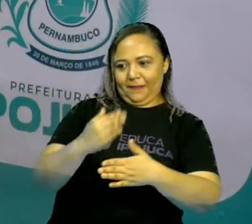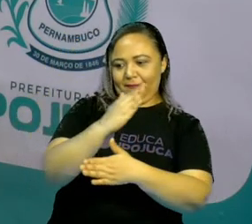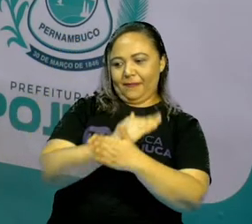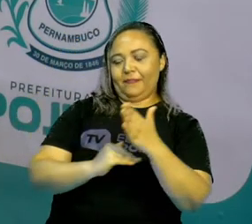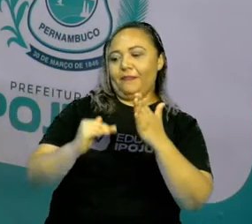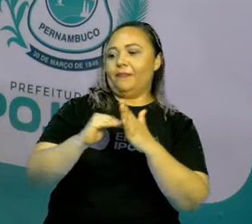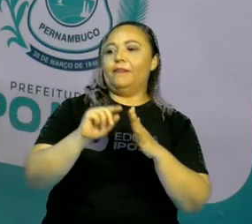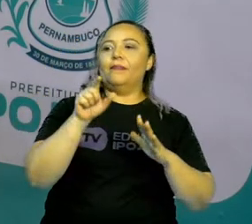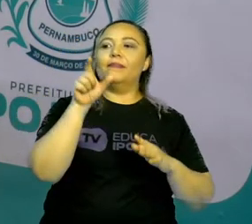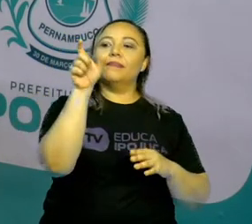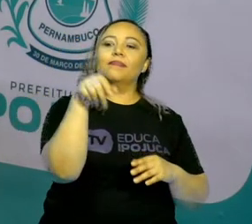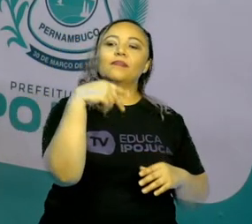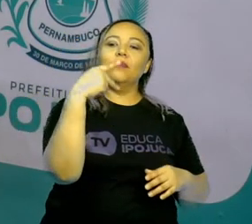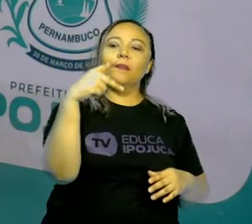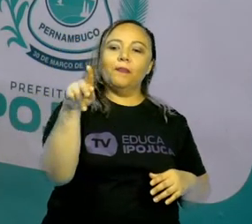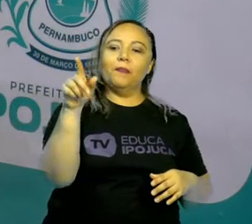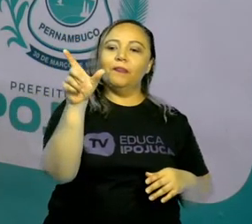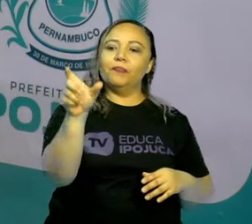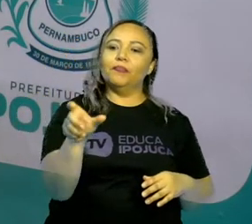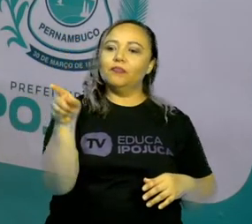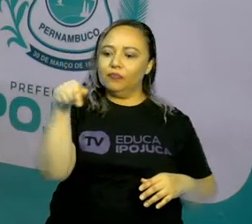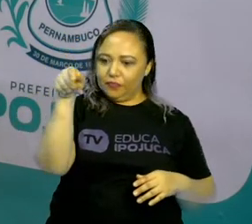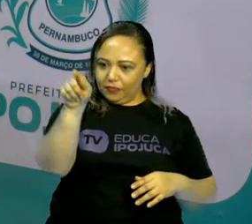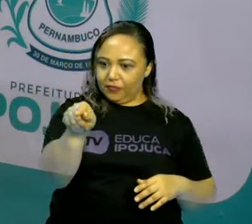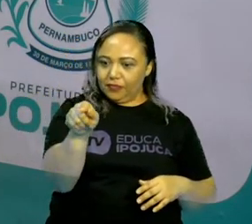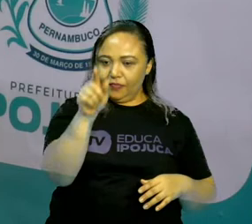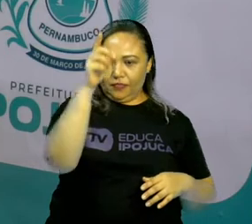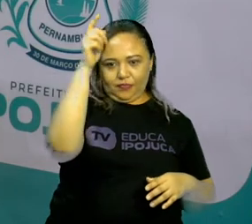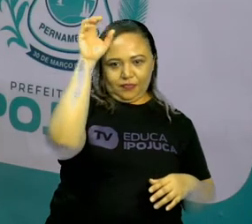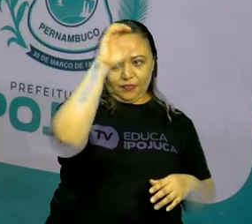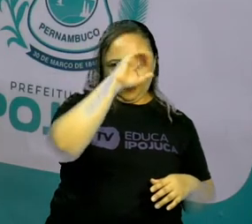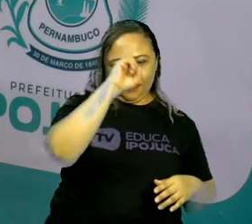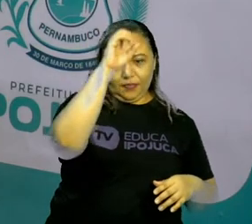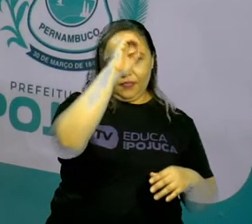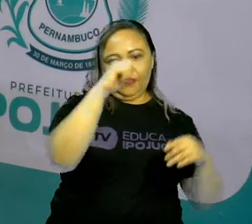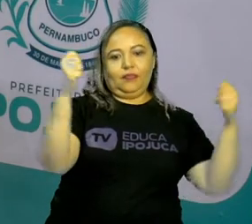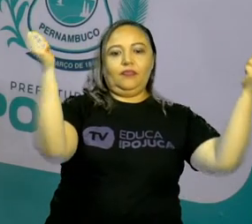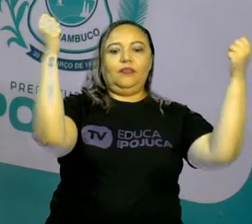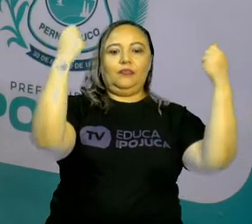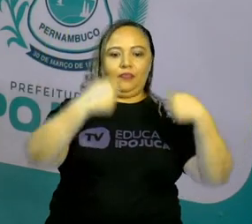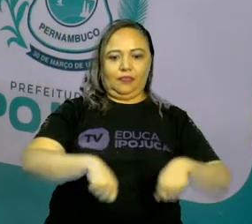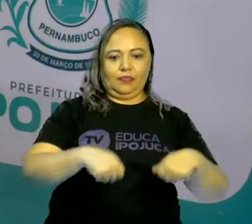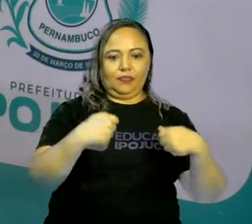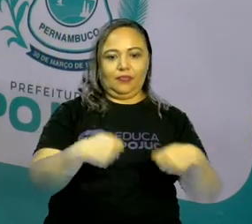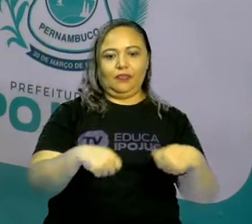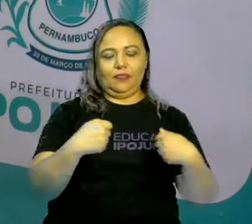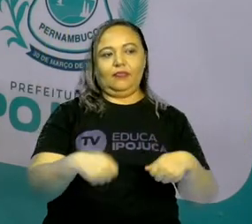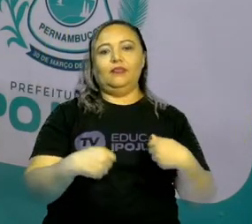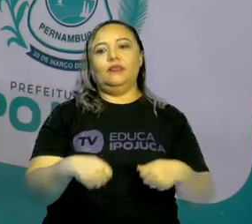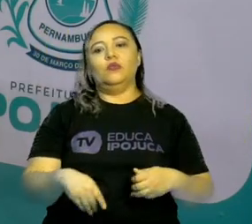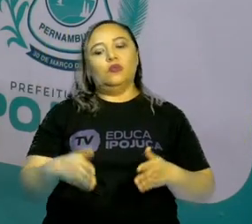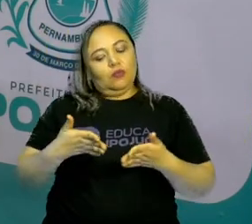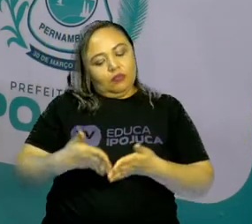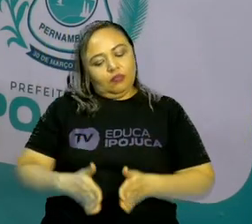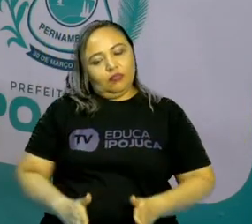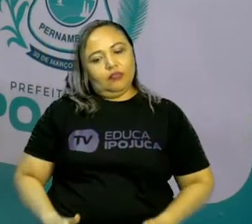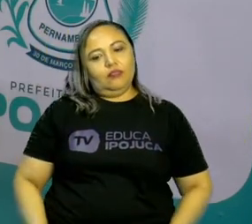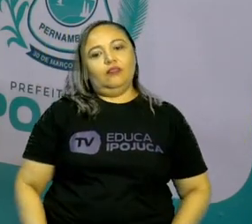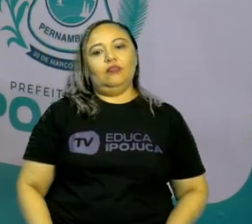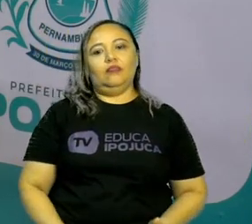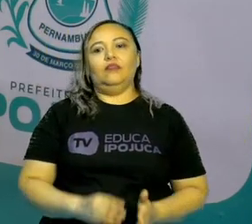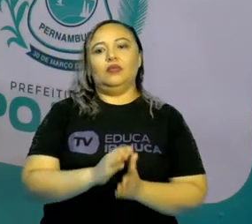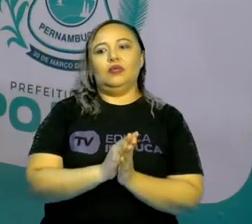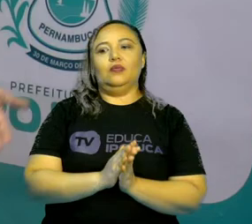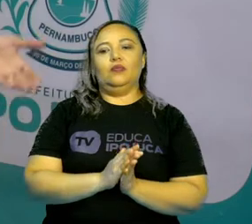E você precisa aprender sobre esses dados, sobre o seu nascimento, porque se alguém